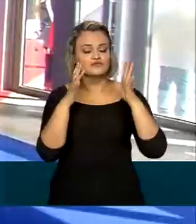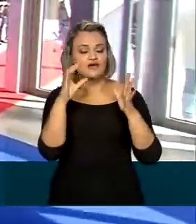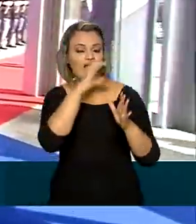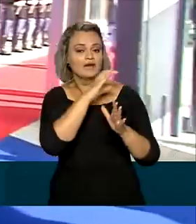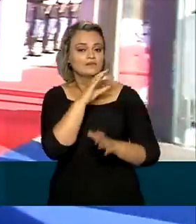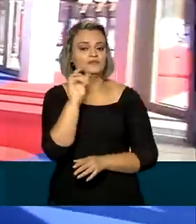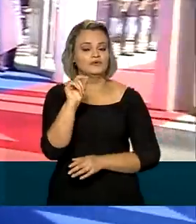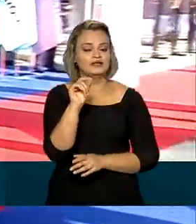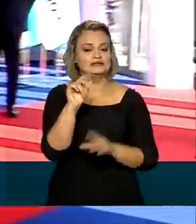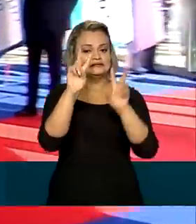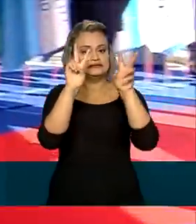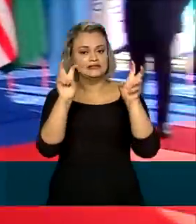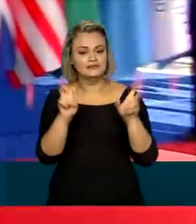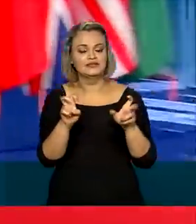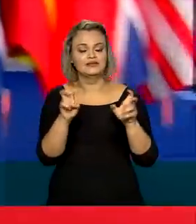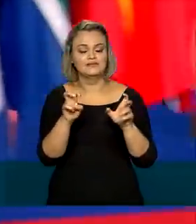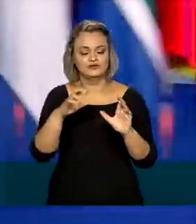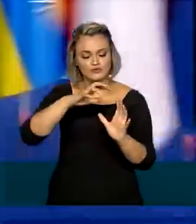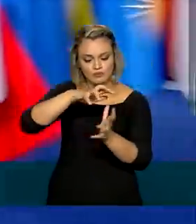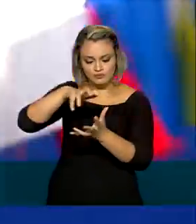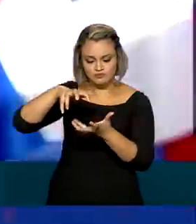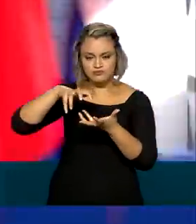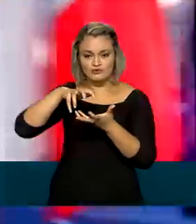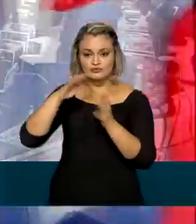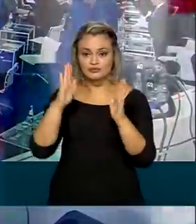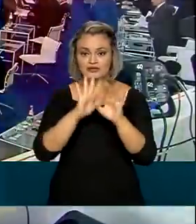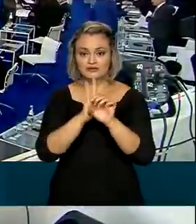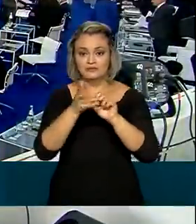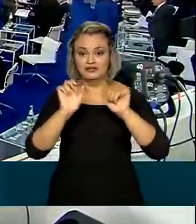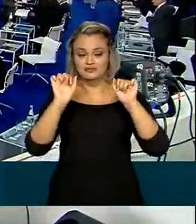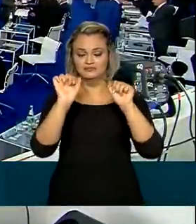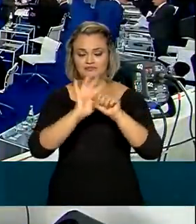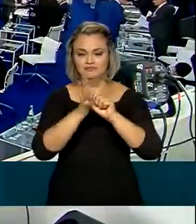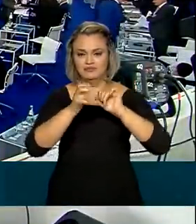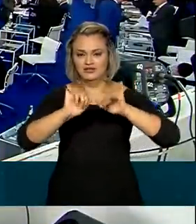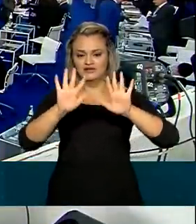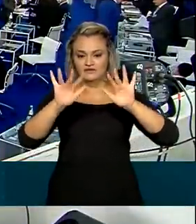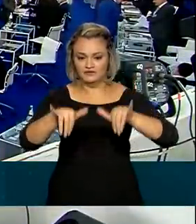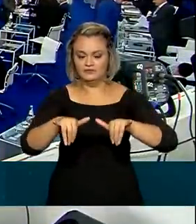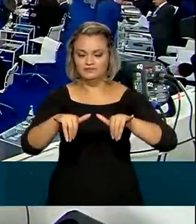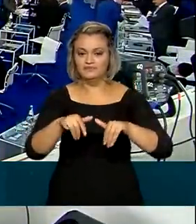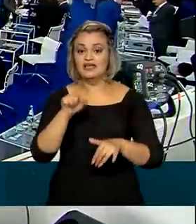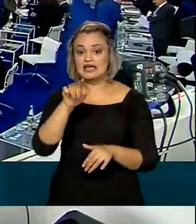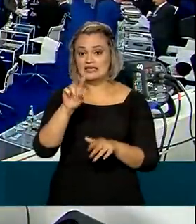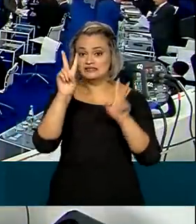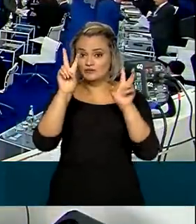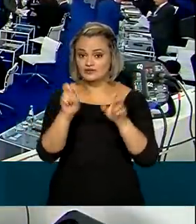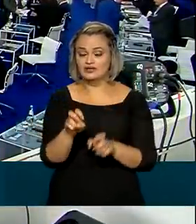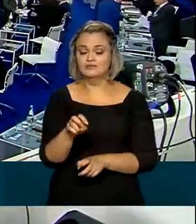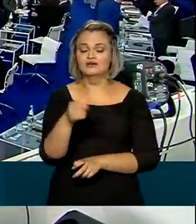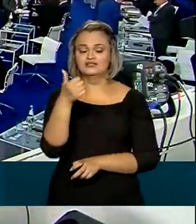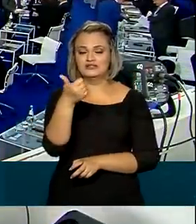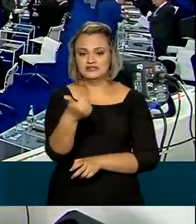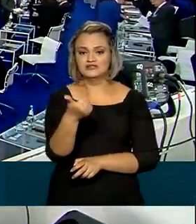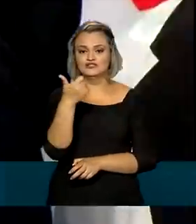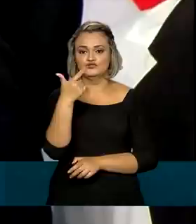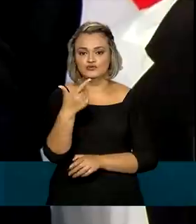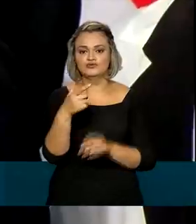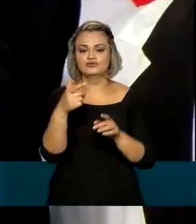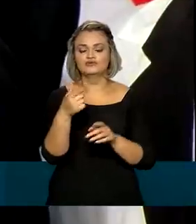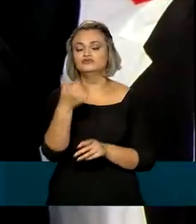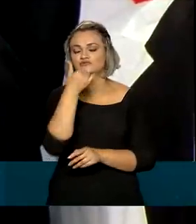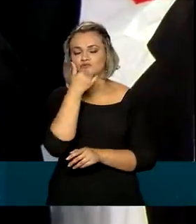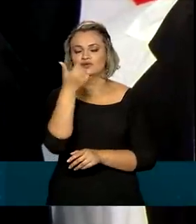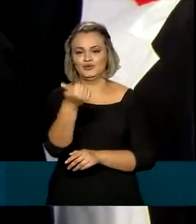prazo questões de um mundo que está saindo de uma pandemia. Este foi o clima da 16ª reunião de cúpula do G20,